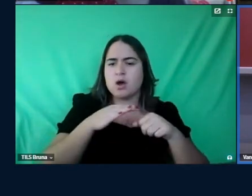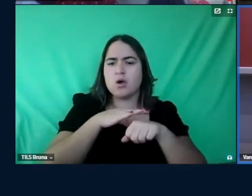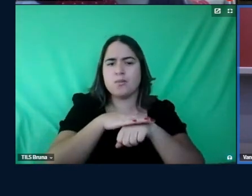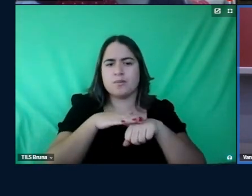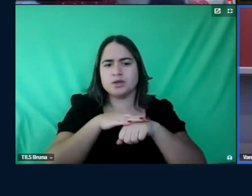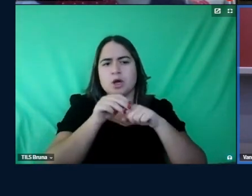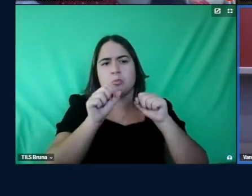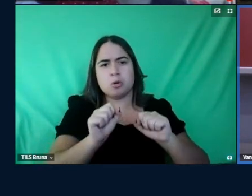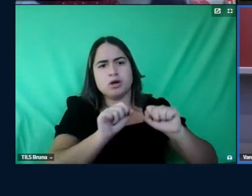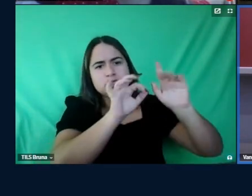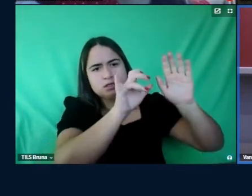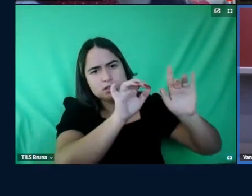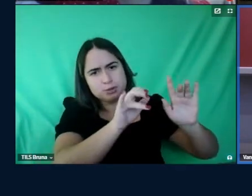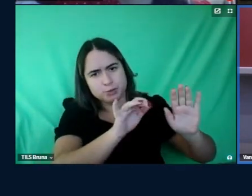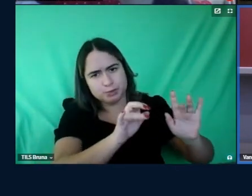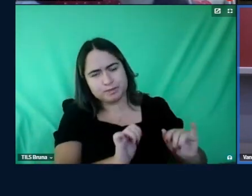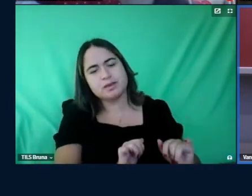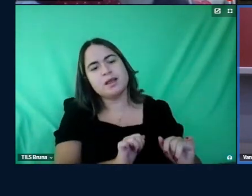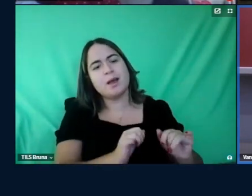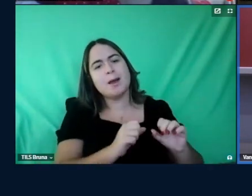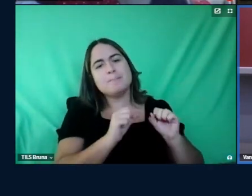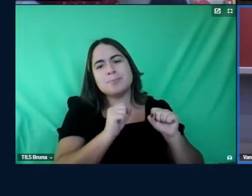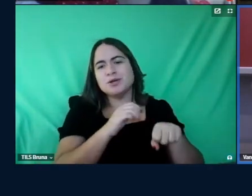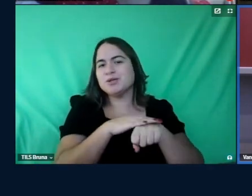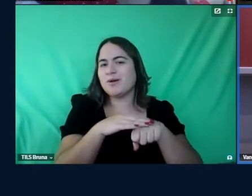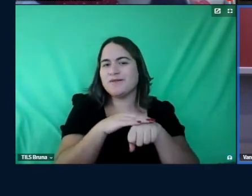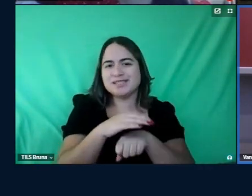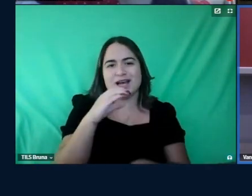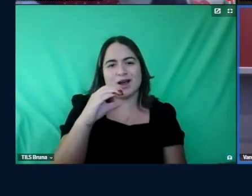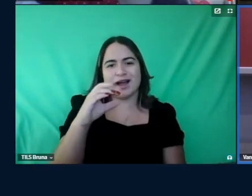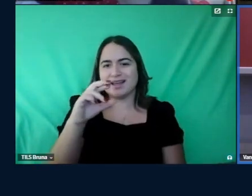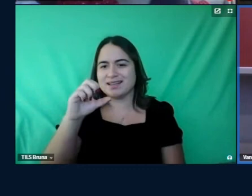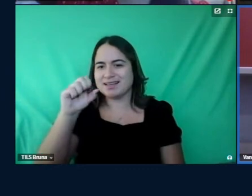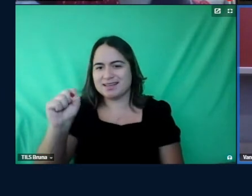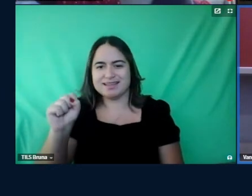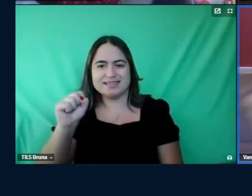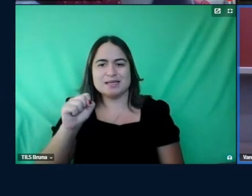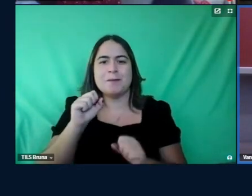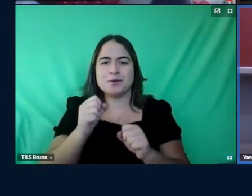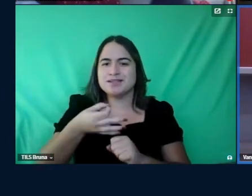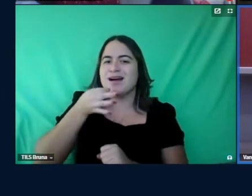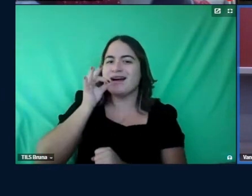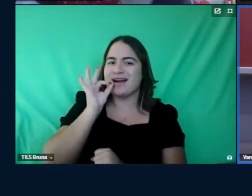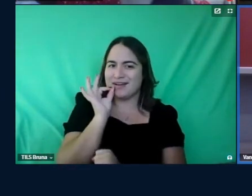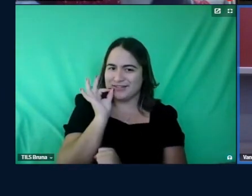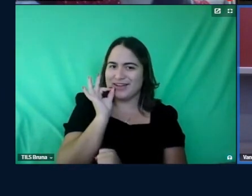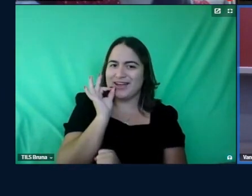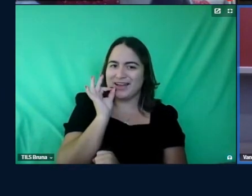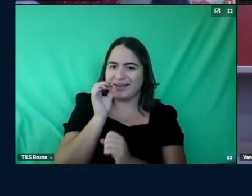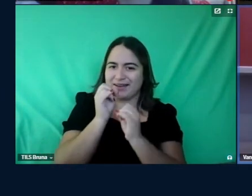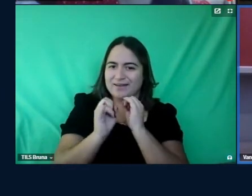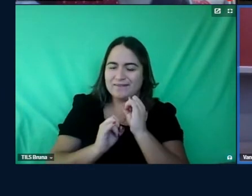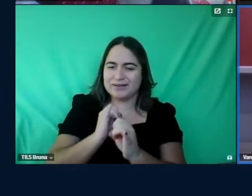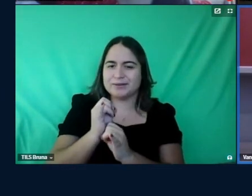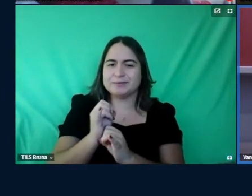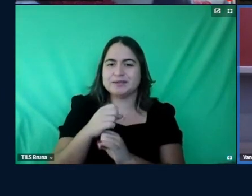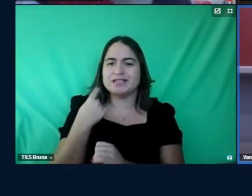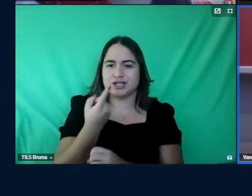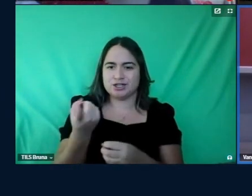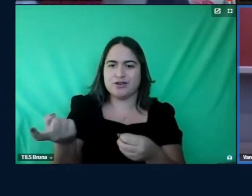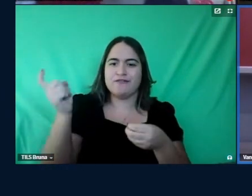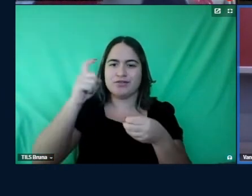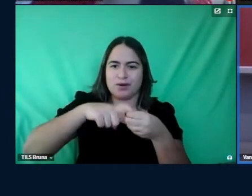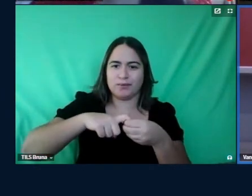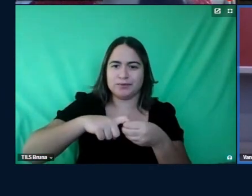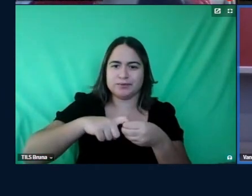no chat as instruções conversem com a Cris façam aqui o café virtual a gente já volta Ricardo você nos